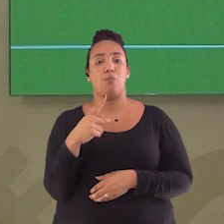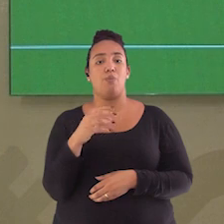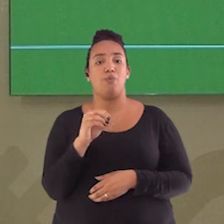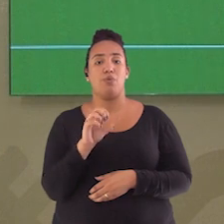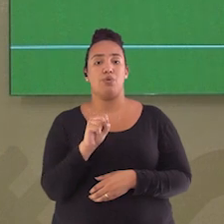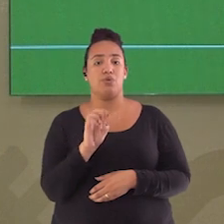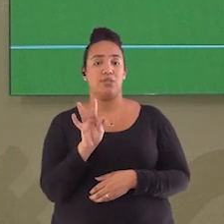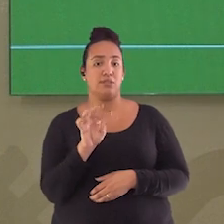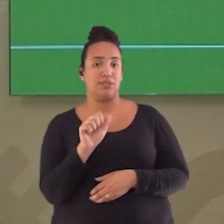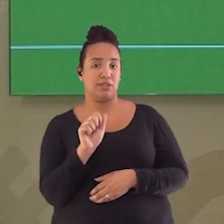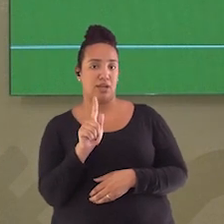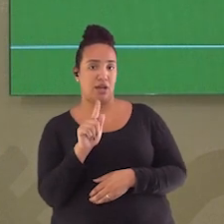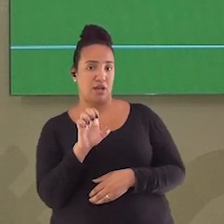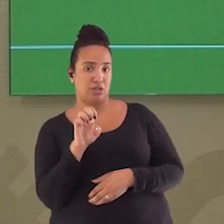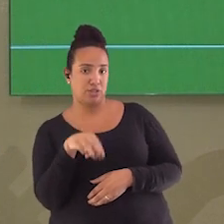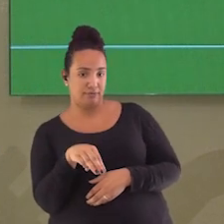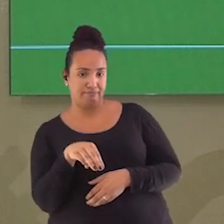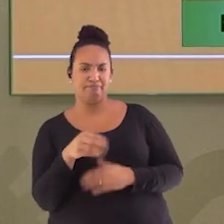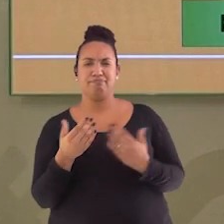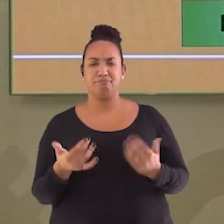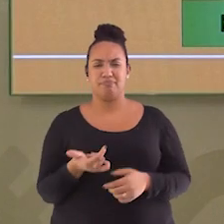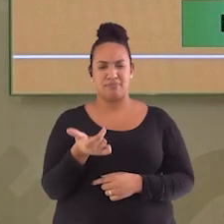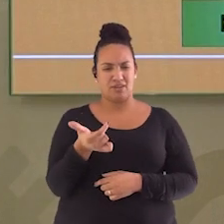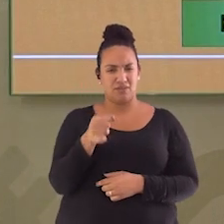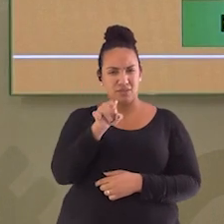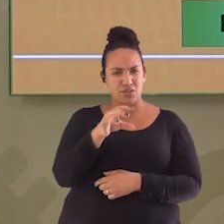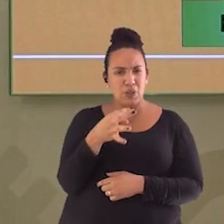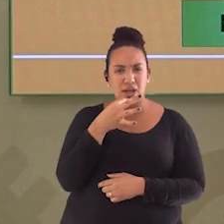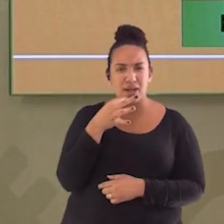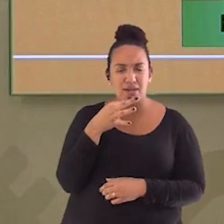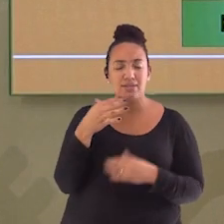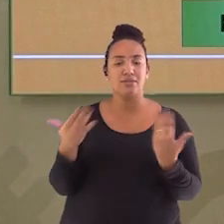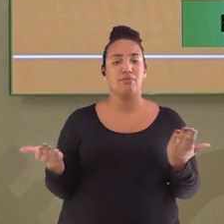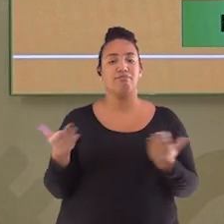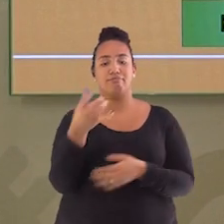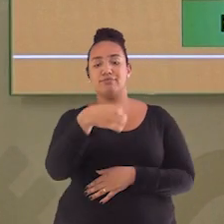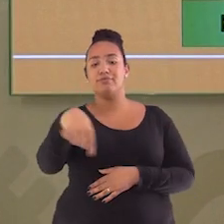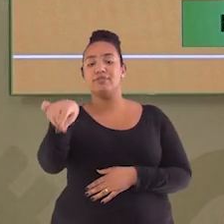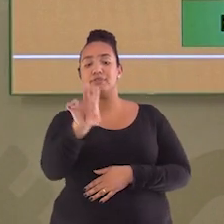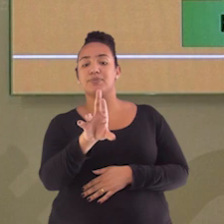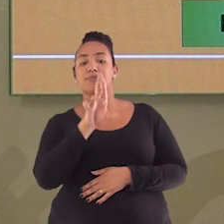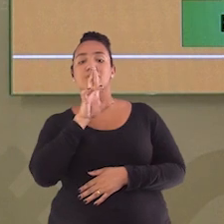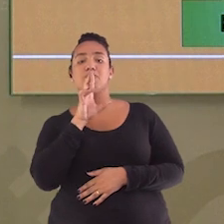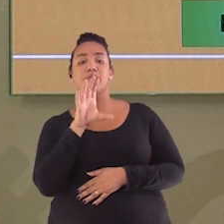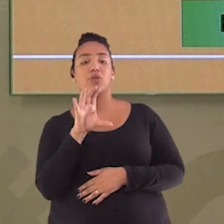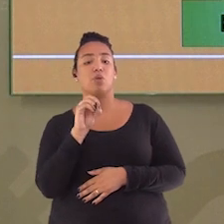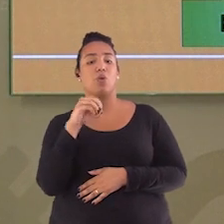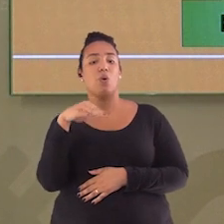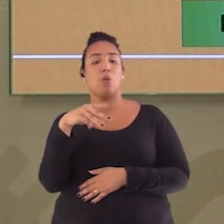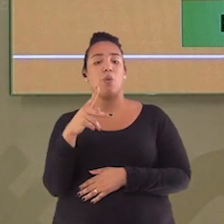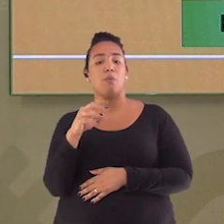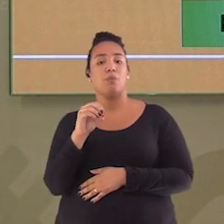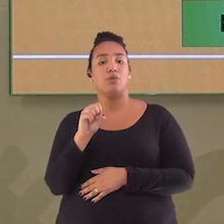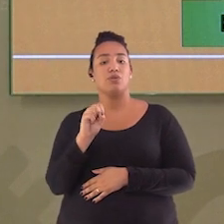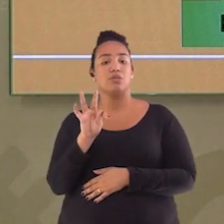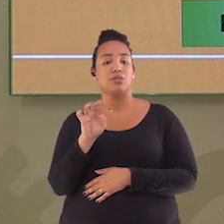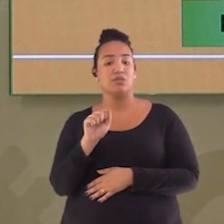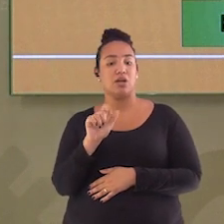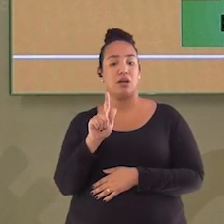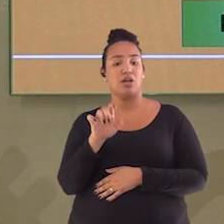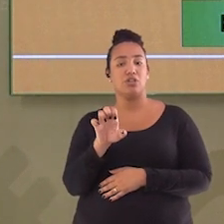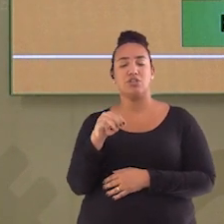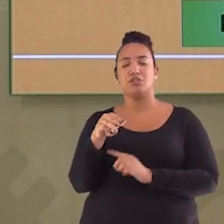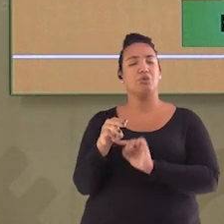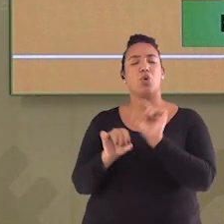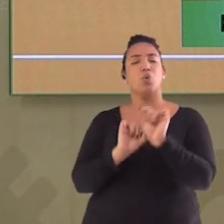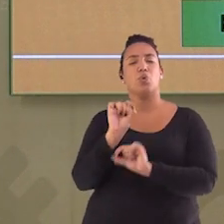Conhece a palavra? Já ouviu ela antes? Me responda aí, seu caderno, então. Em que consiste a compostagem? Daria um tempinho para que você